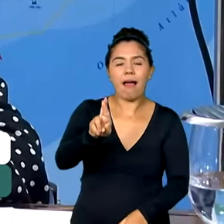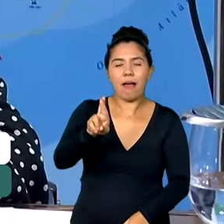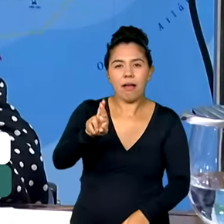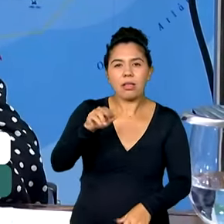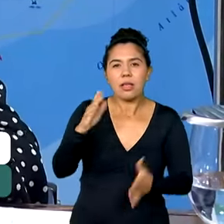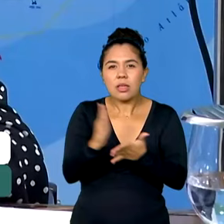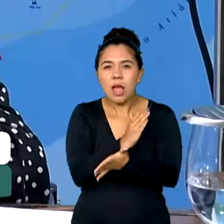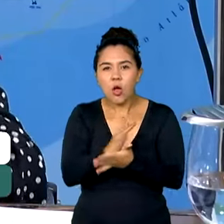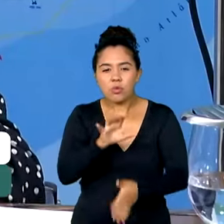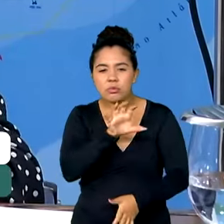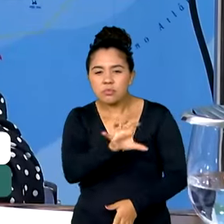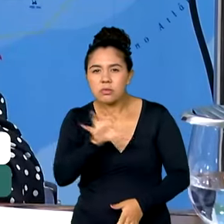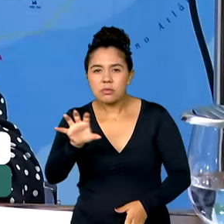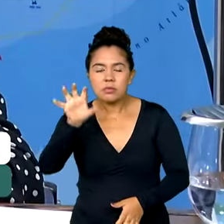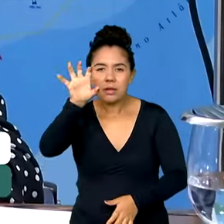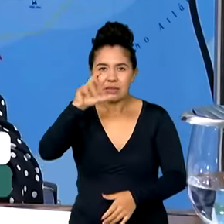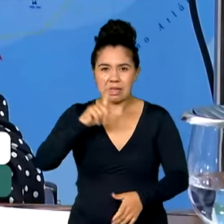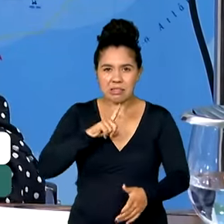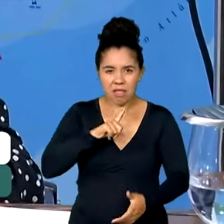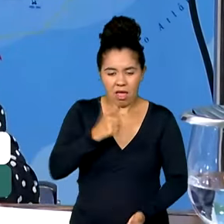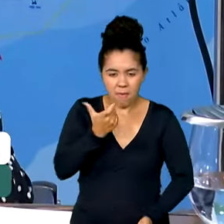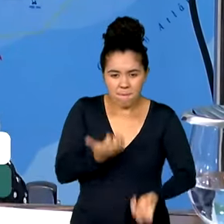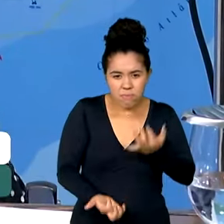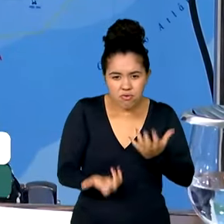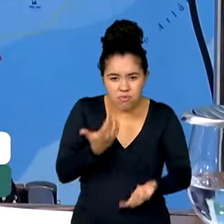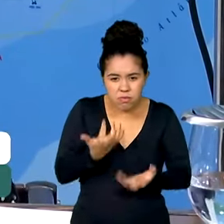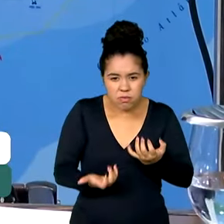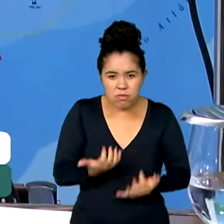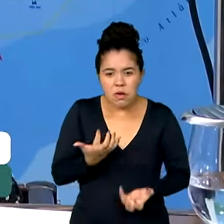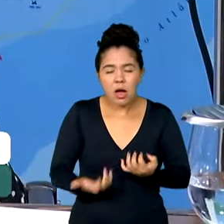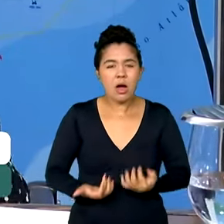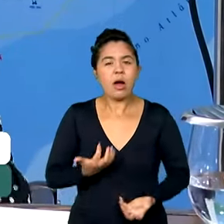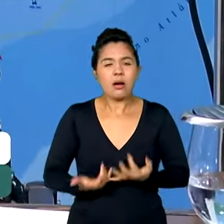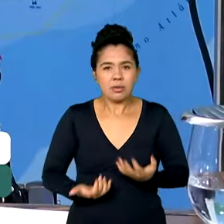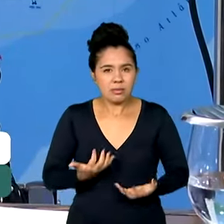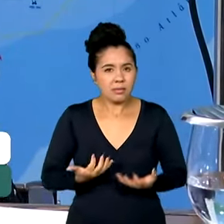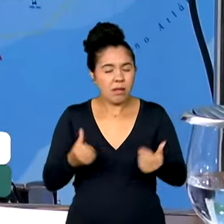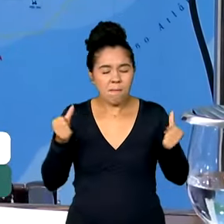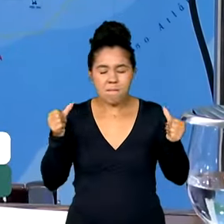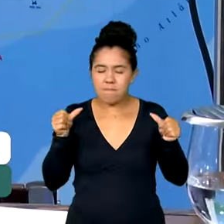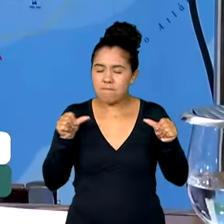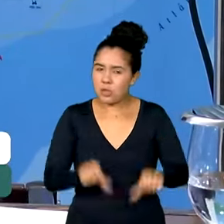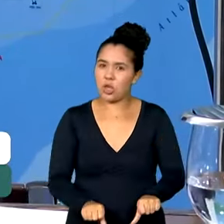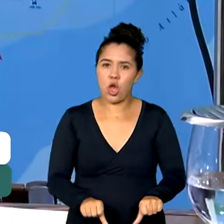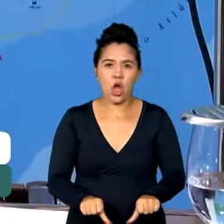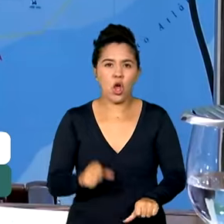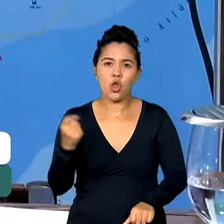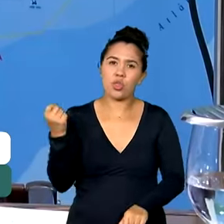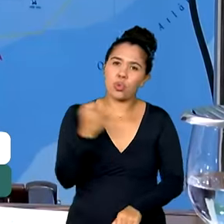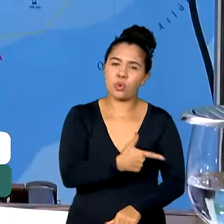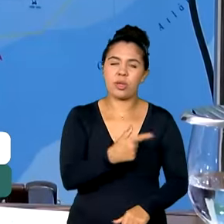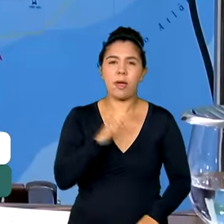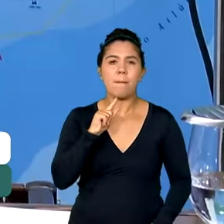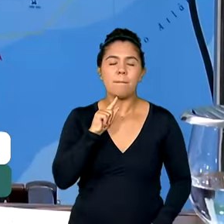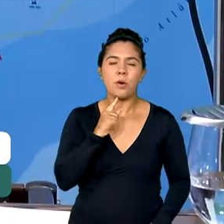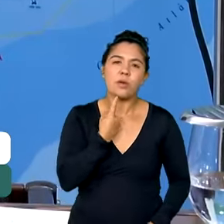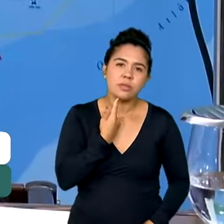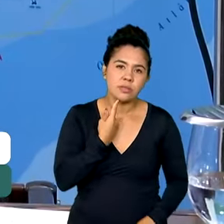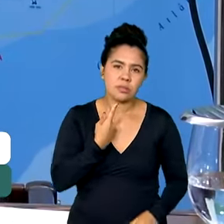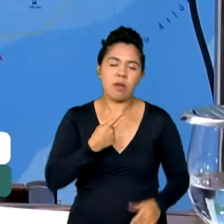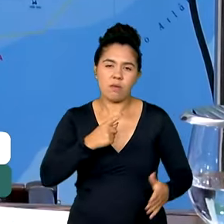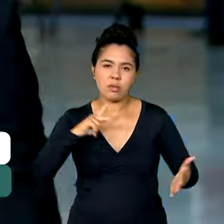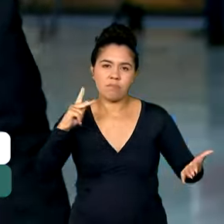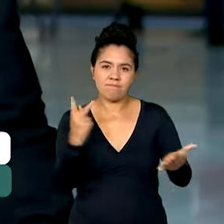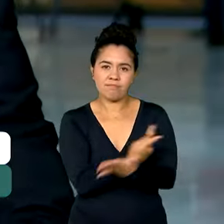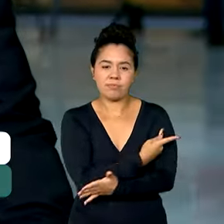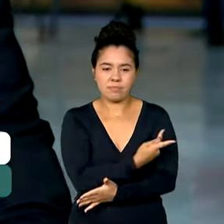ocorrem esses incêndios, ela é, inclusive, pior do que a poluição que normalmente afeta